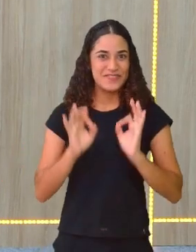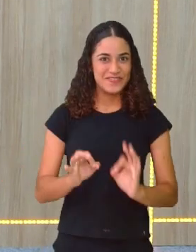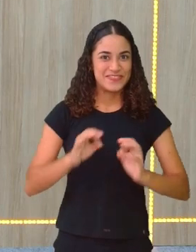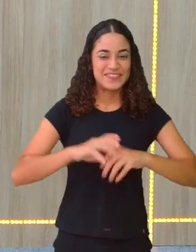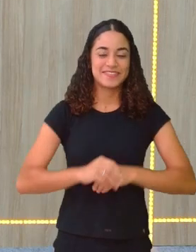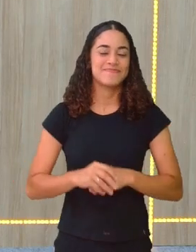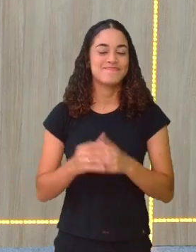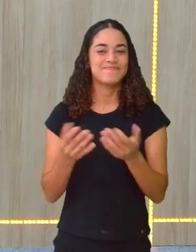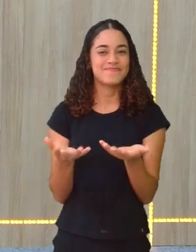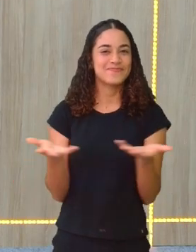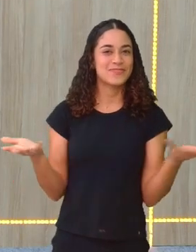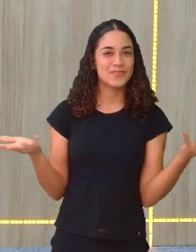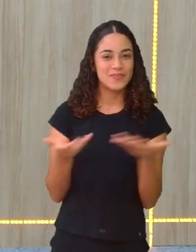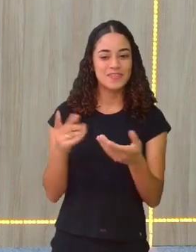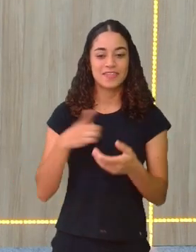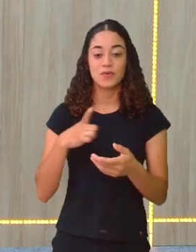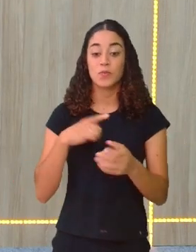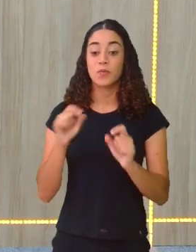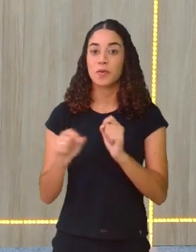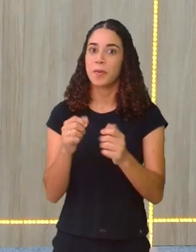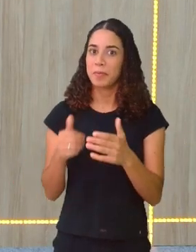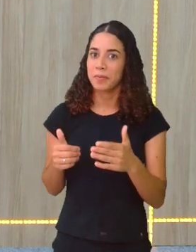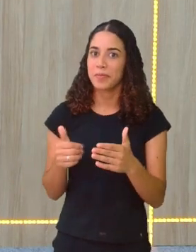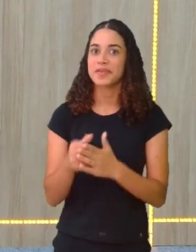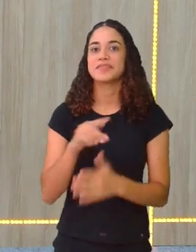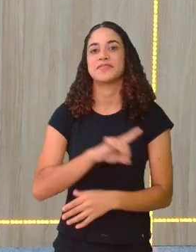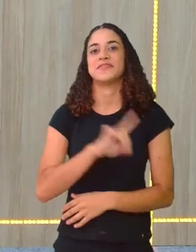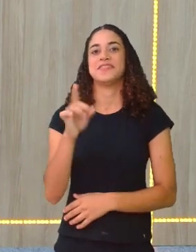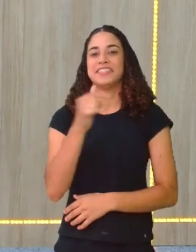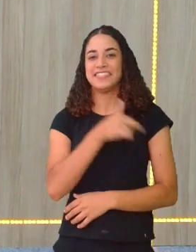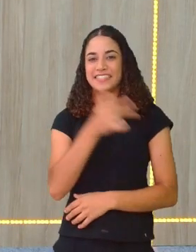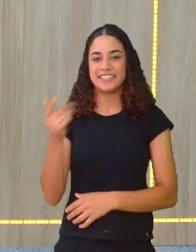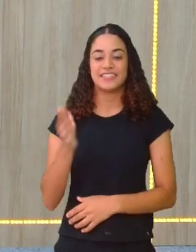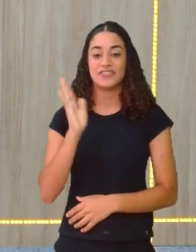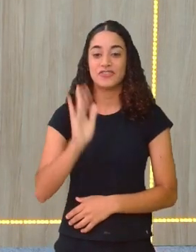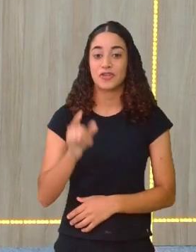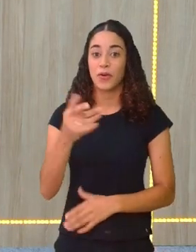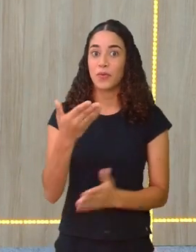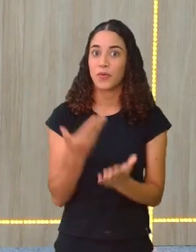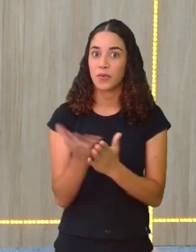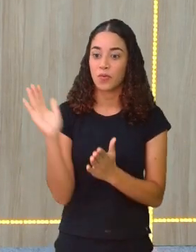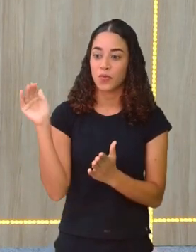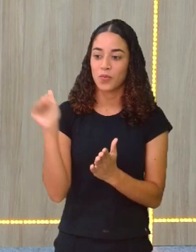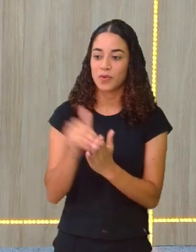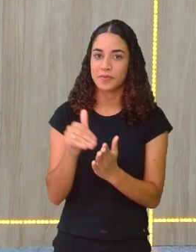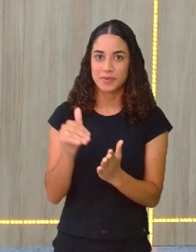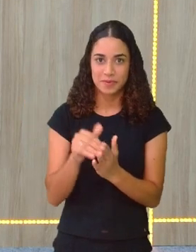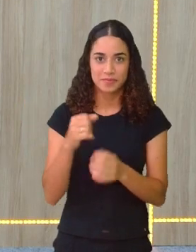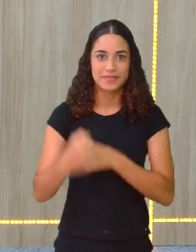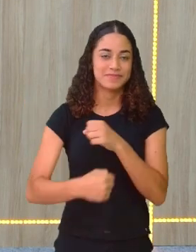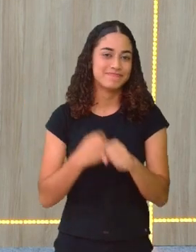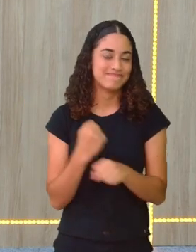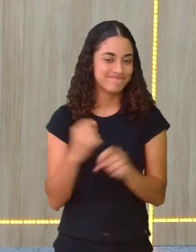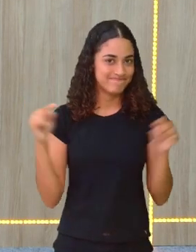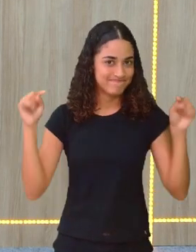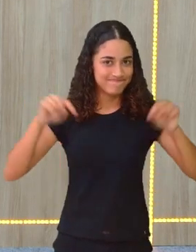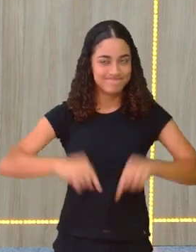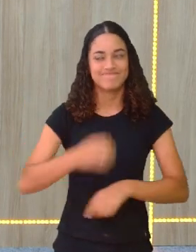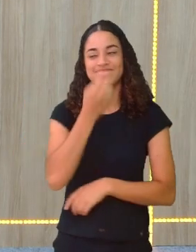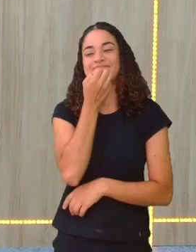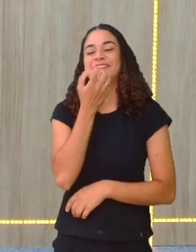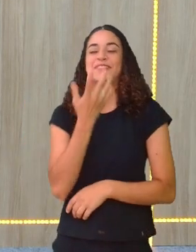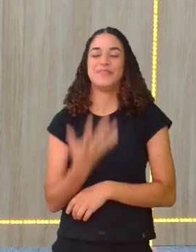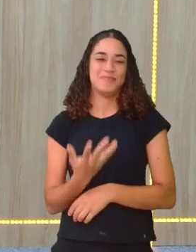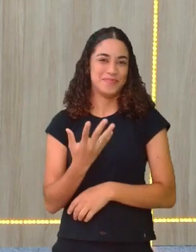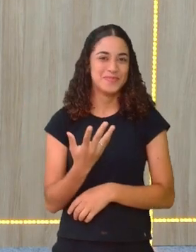Hoje, antevéspera de Natal, a gente está aqui na nossa última aula do ano. Que delícia, que coisa